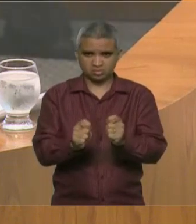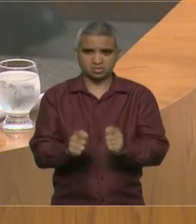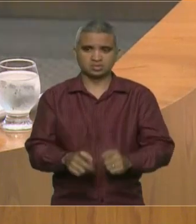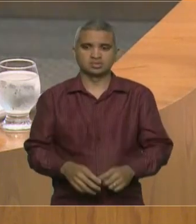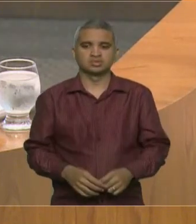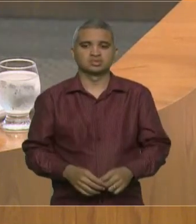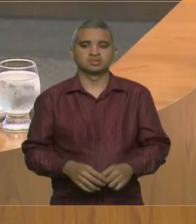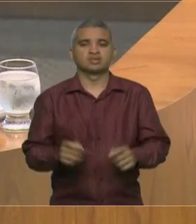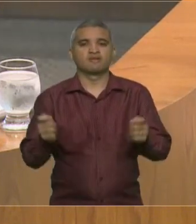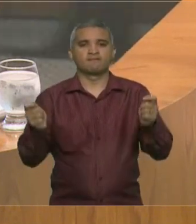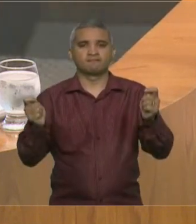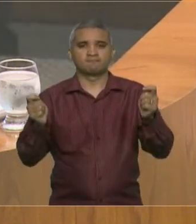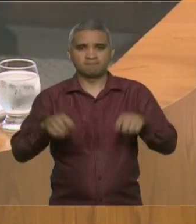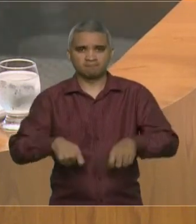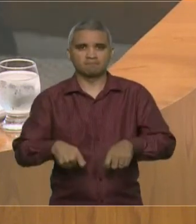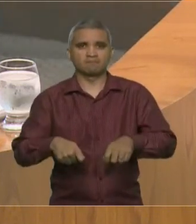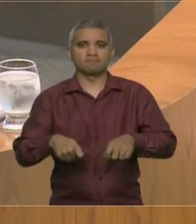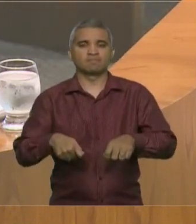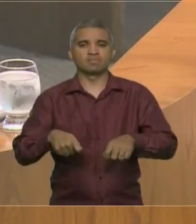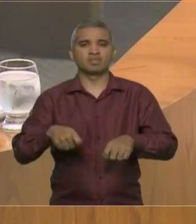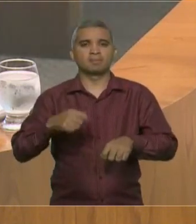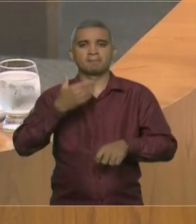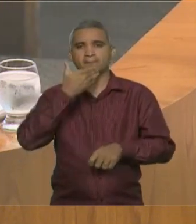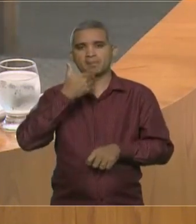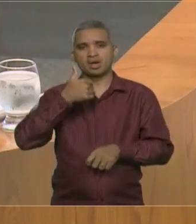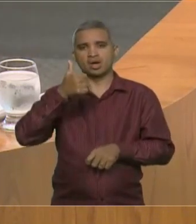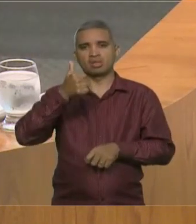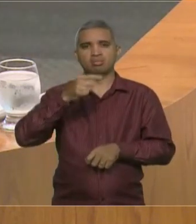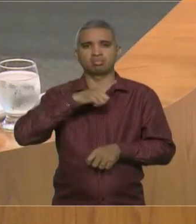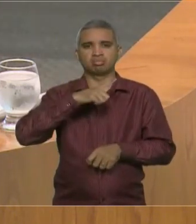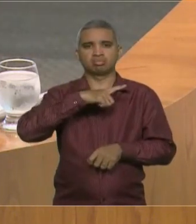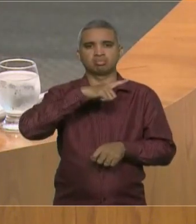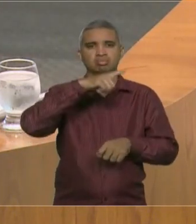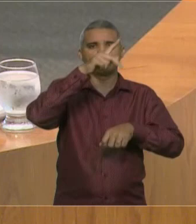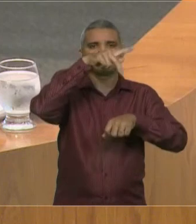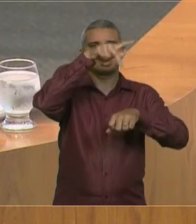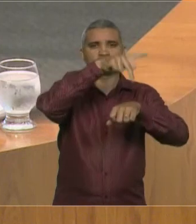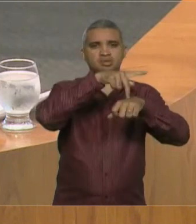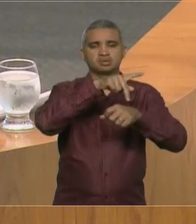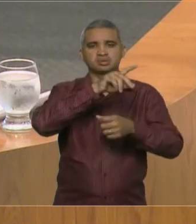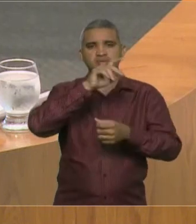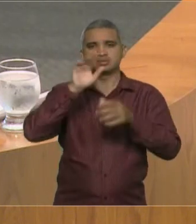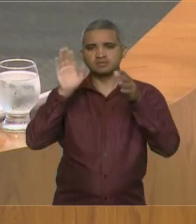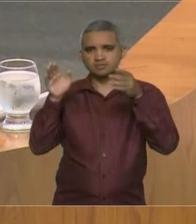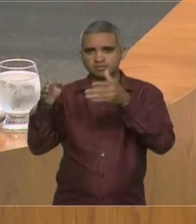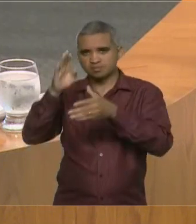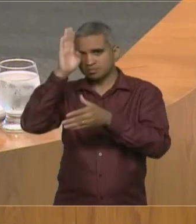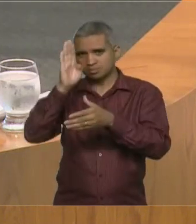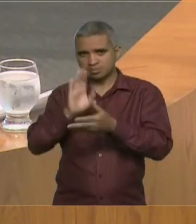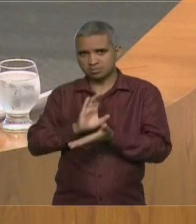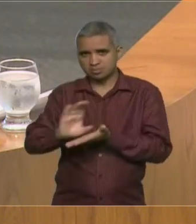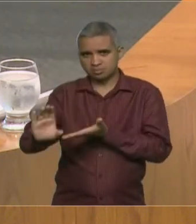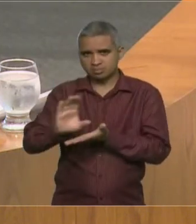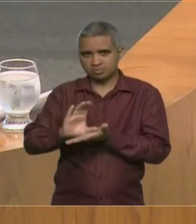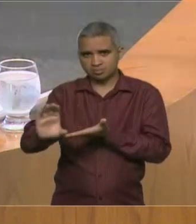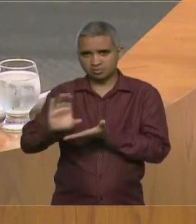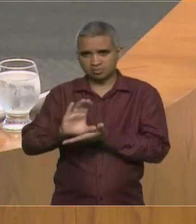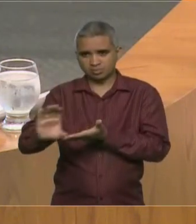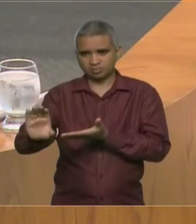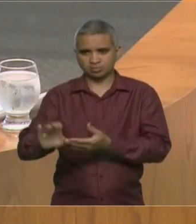aumentar a confiança de investidores internacionais. Vossa Excelência tem a parte.